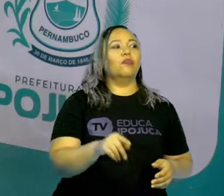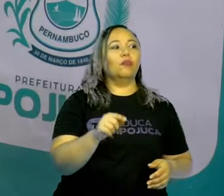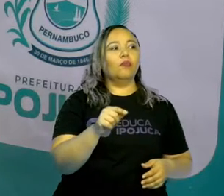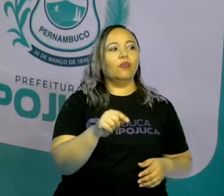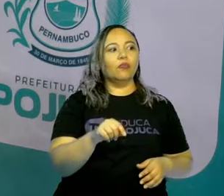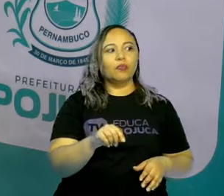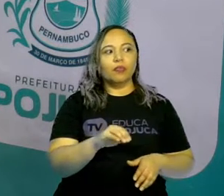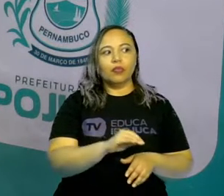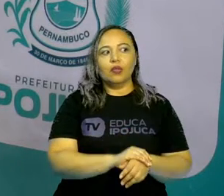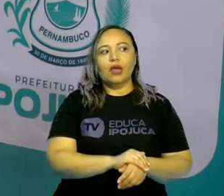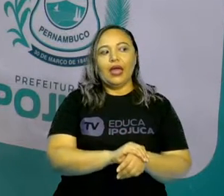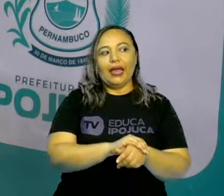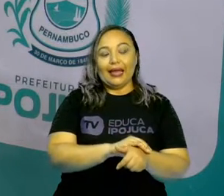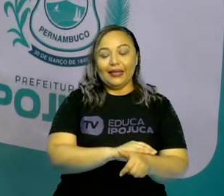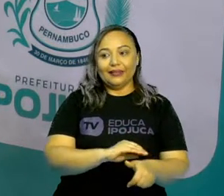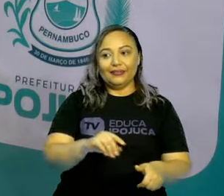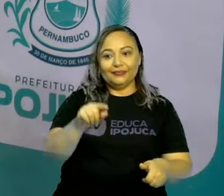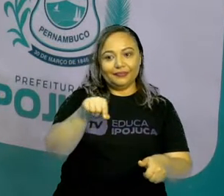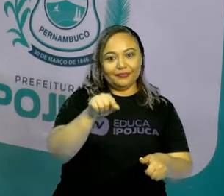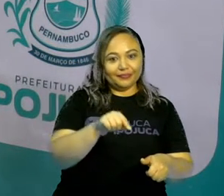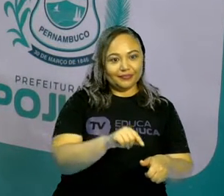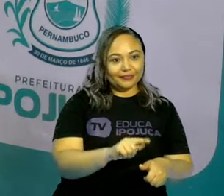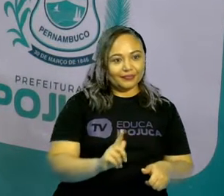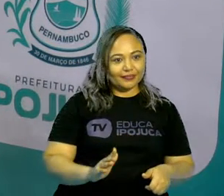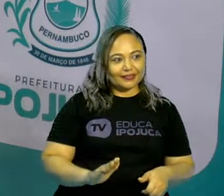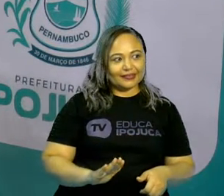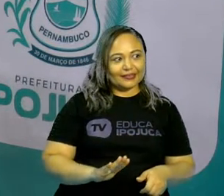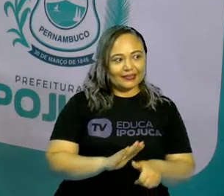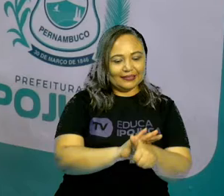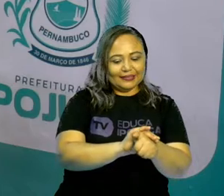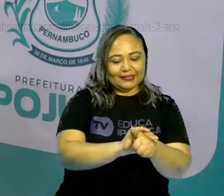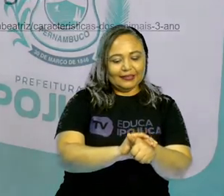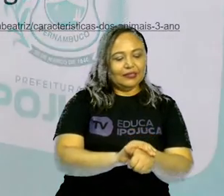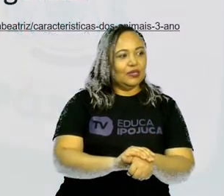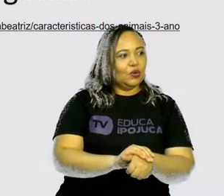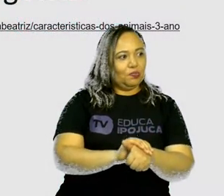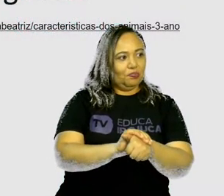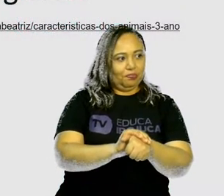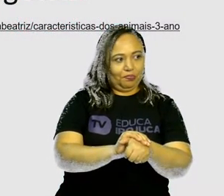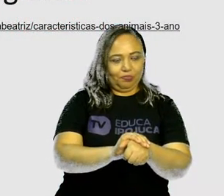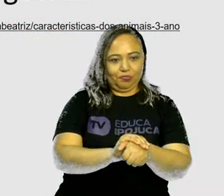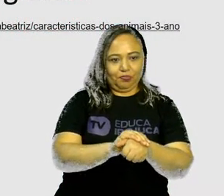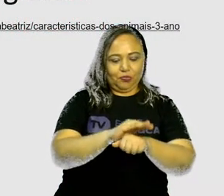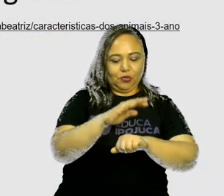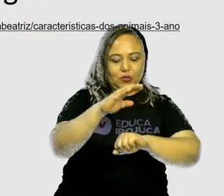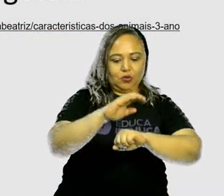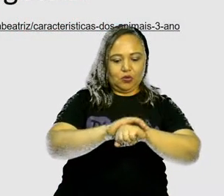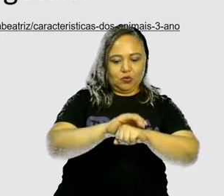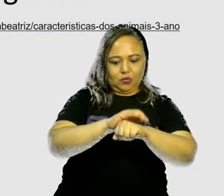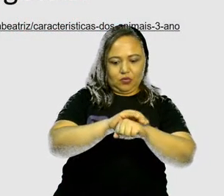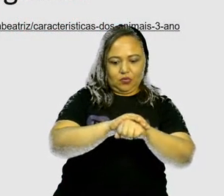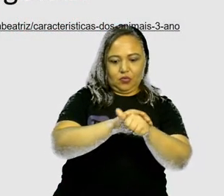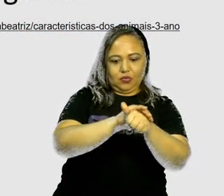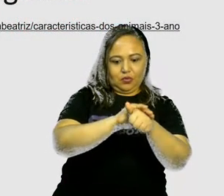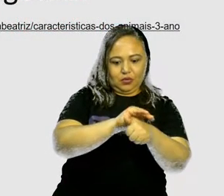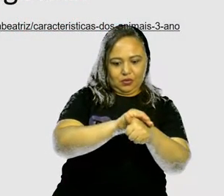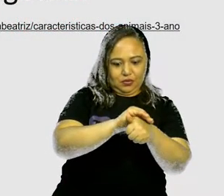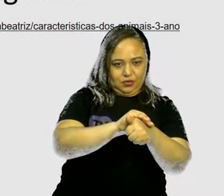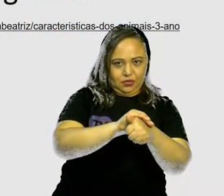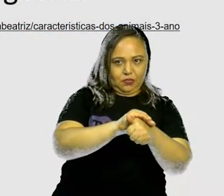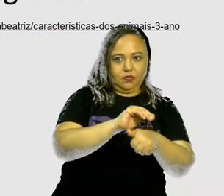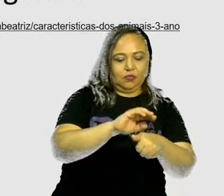Os répteis têm um corpo coberto de escamas e alguns têm a carapaça